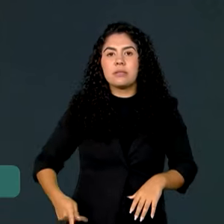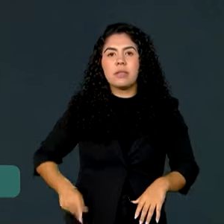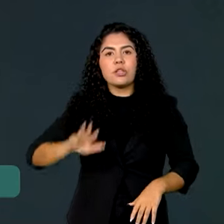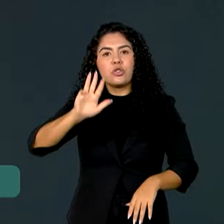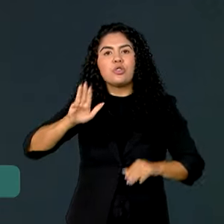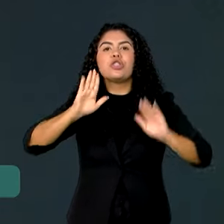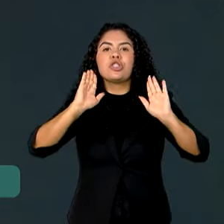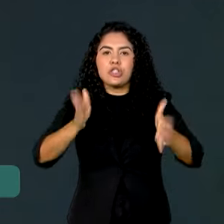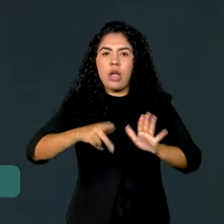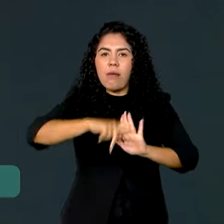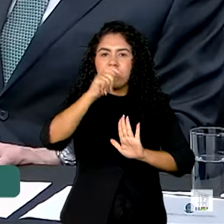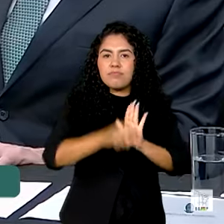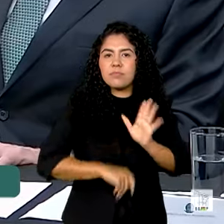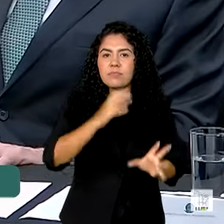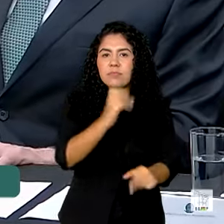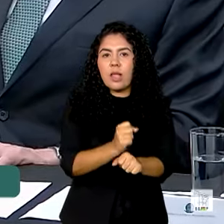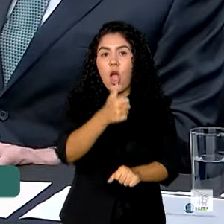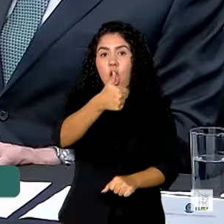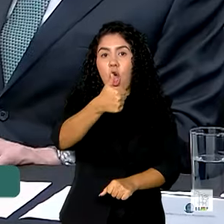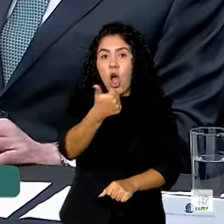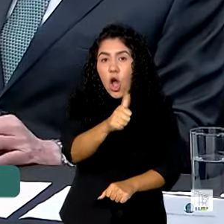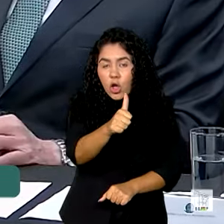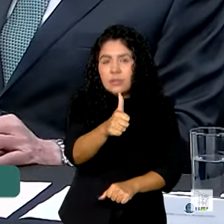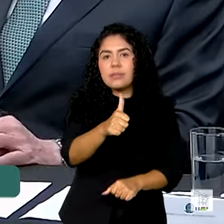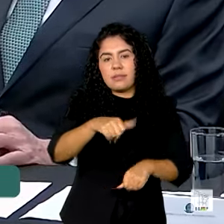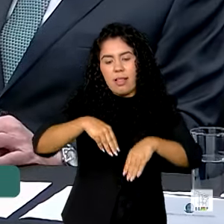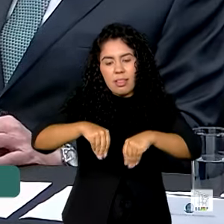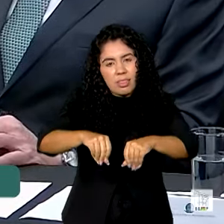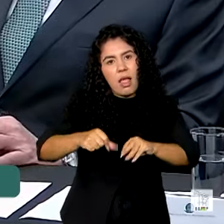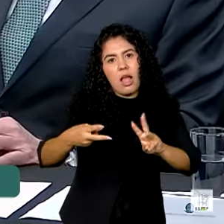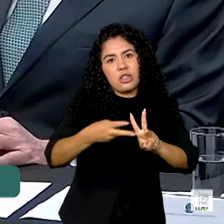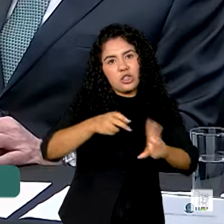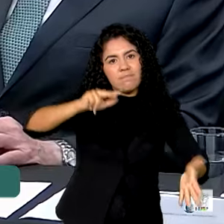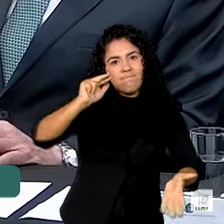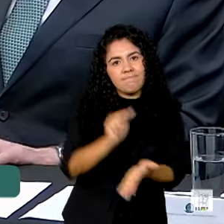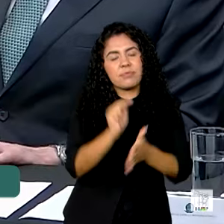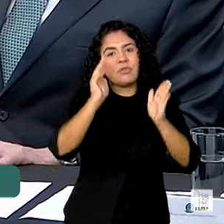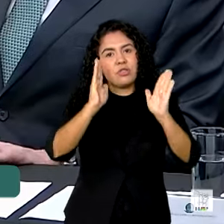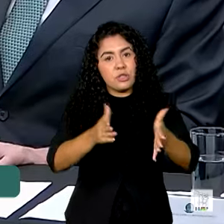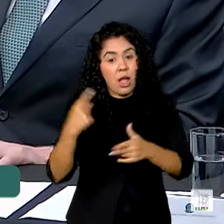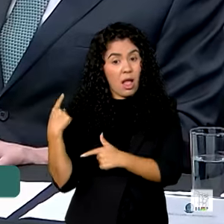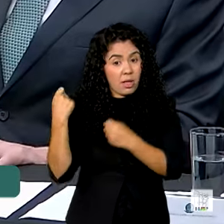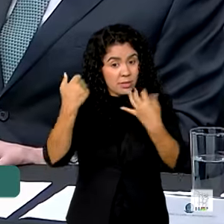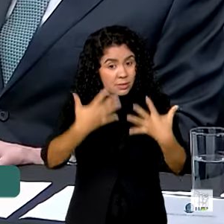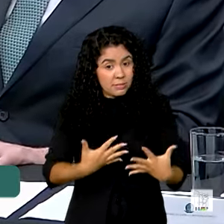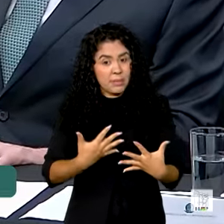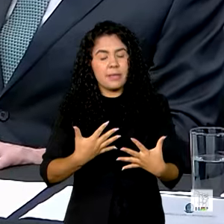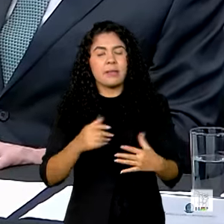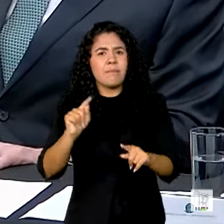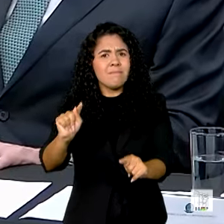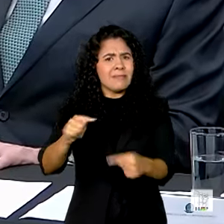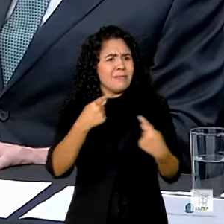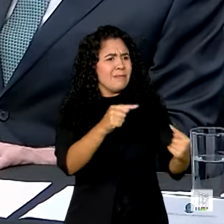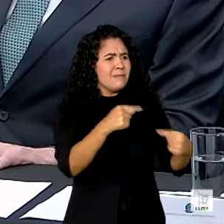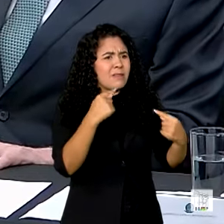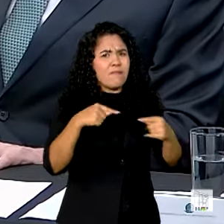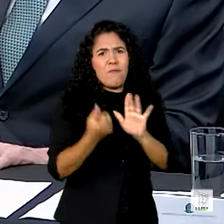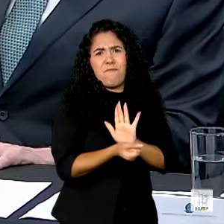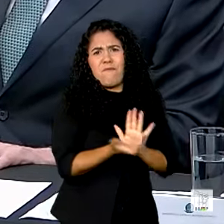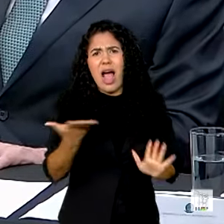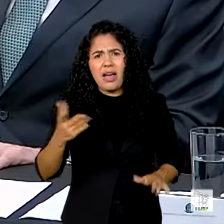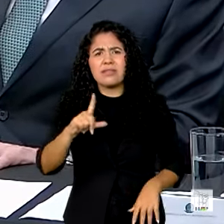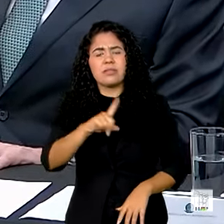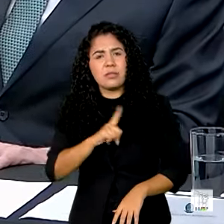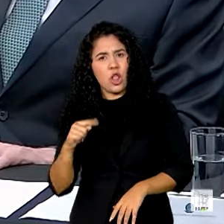11 terras indígenas. São muitos os desafios e a gente hoje, enquanto Ministério dos Povos Indígenas,